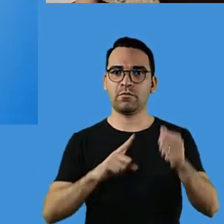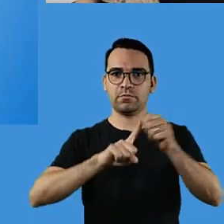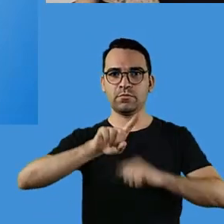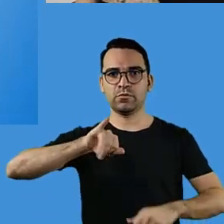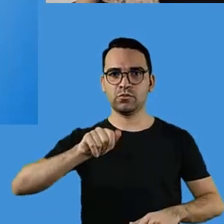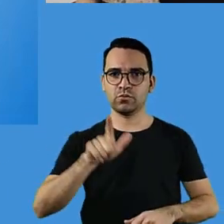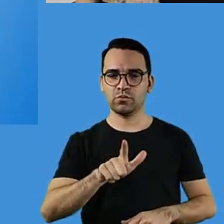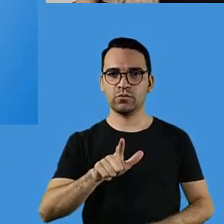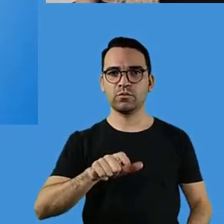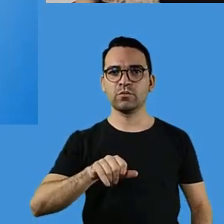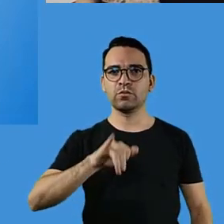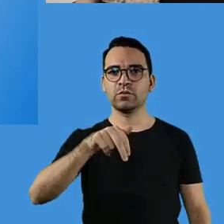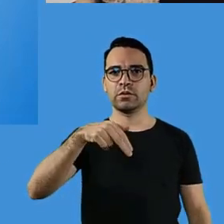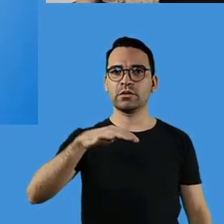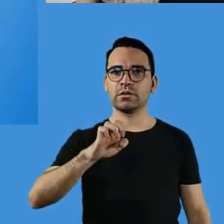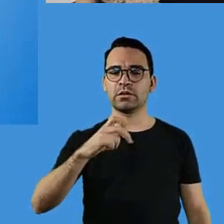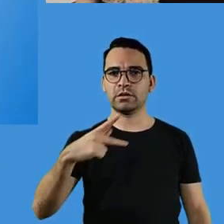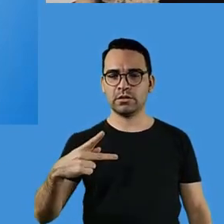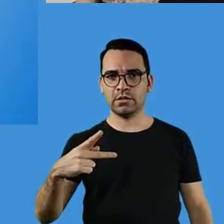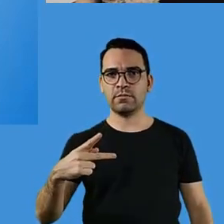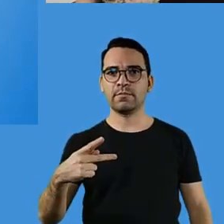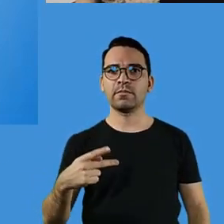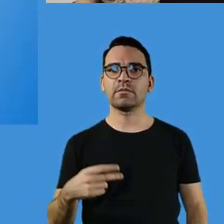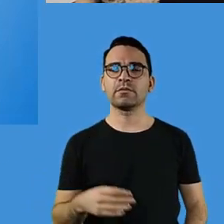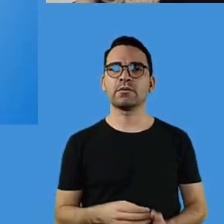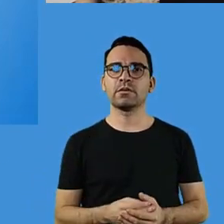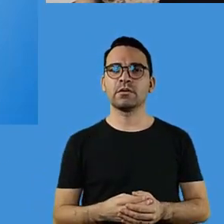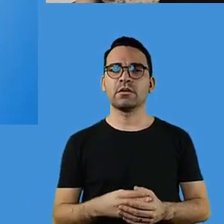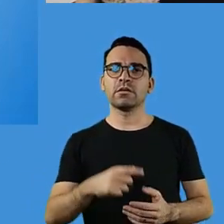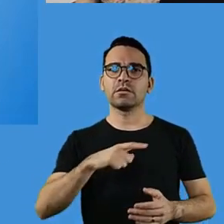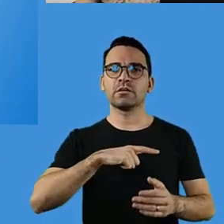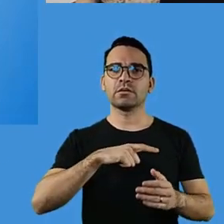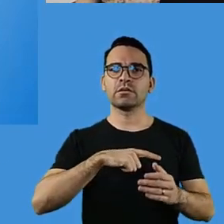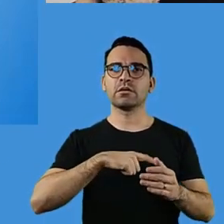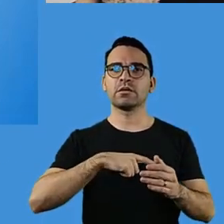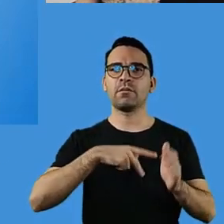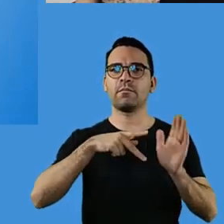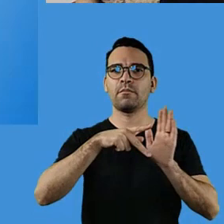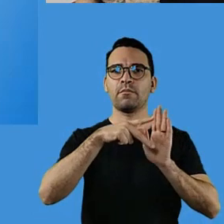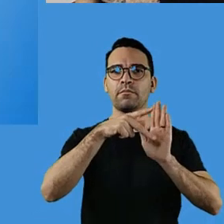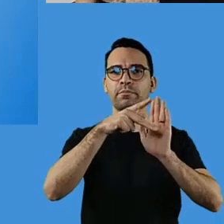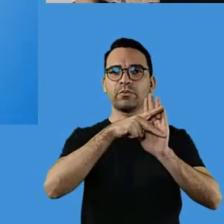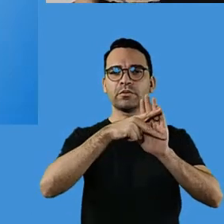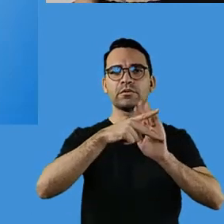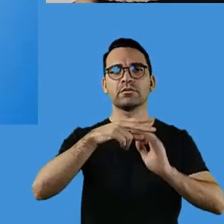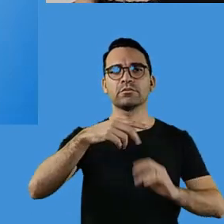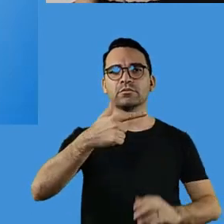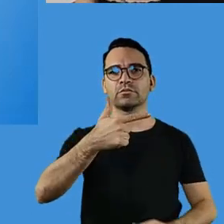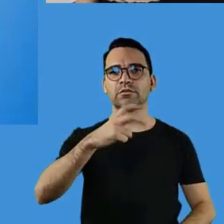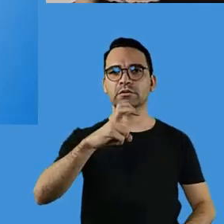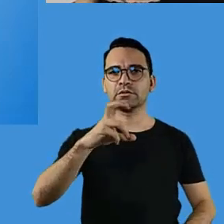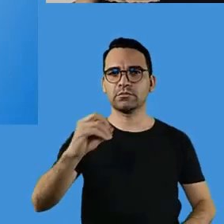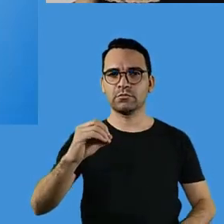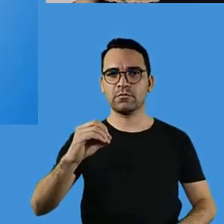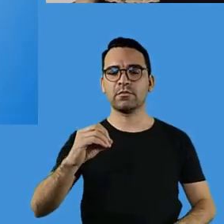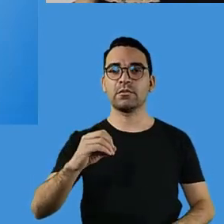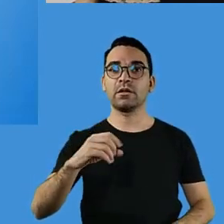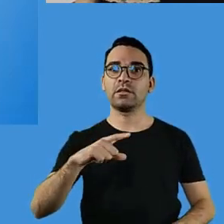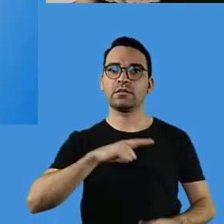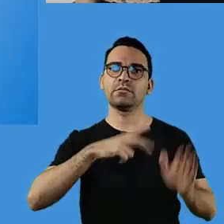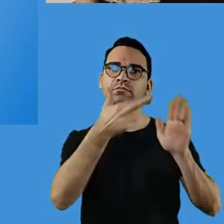Agora, em julho, o INEP publicou, por meio da portaria 250, as